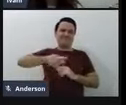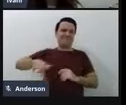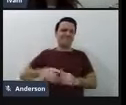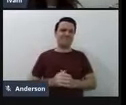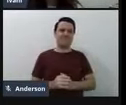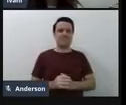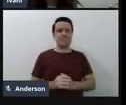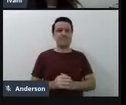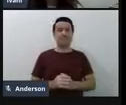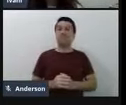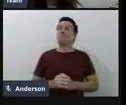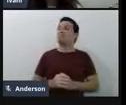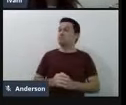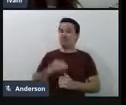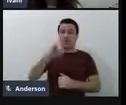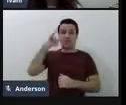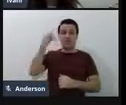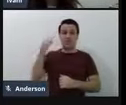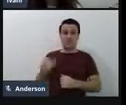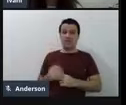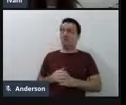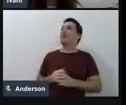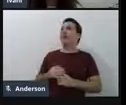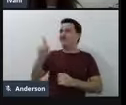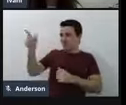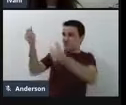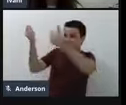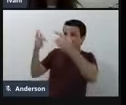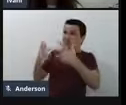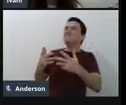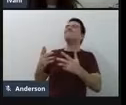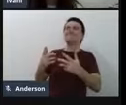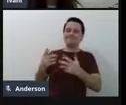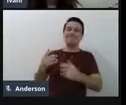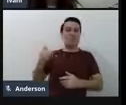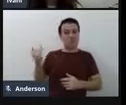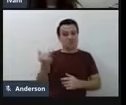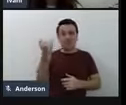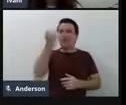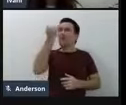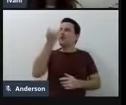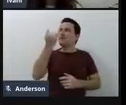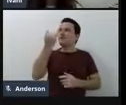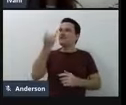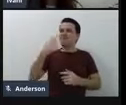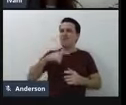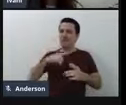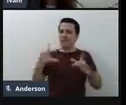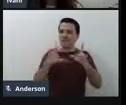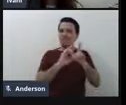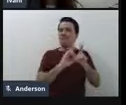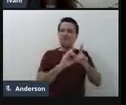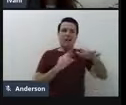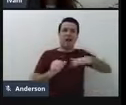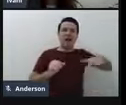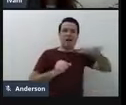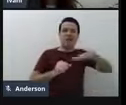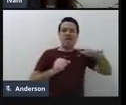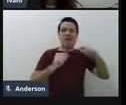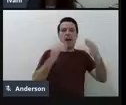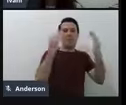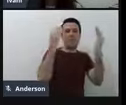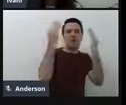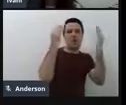É, e isso que você traz é muito importante e acaba conversando assim entre as ciências, né, a psicologia, a educação